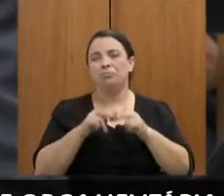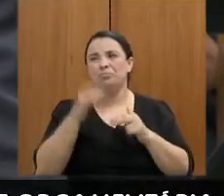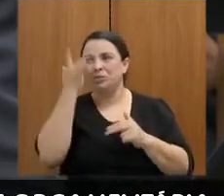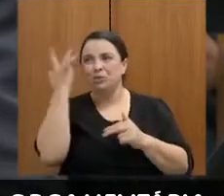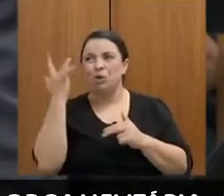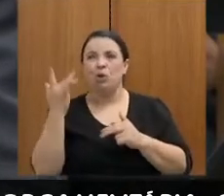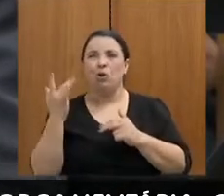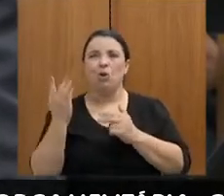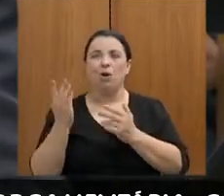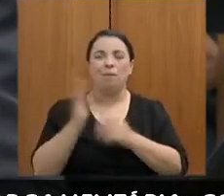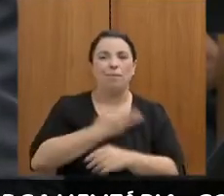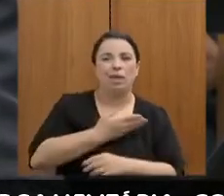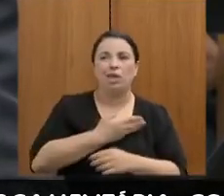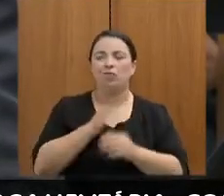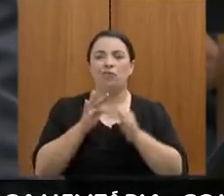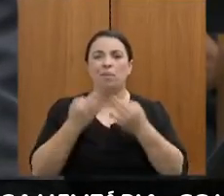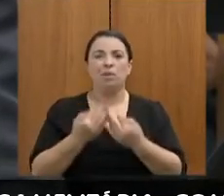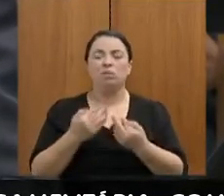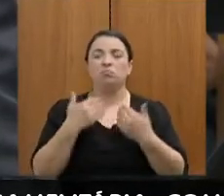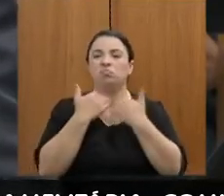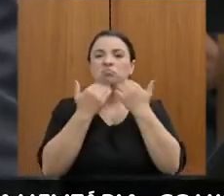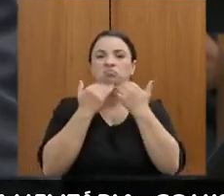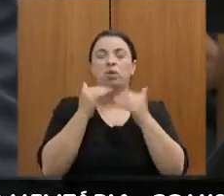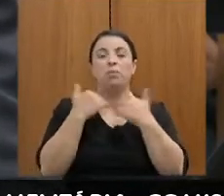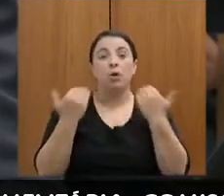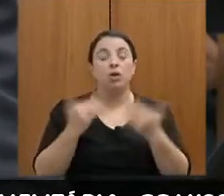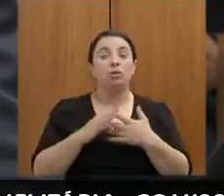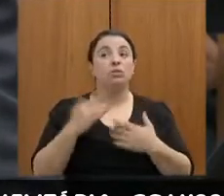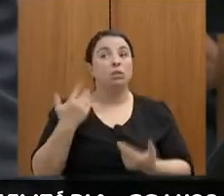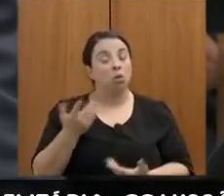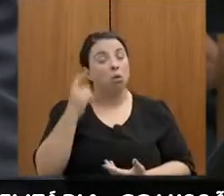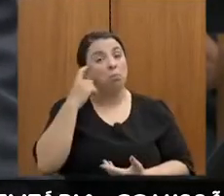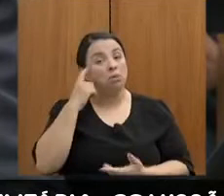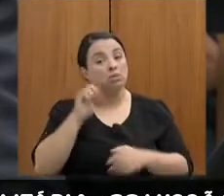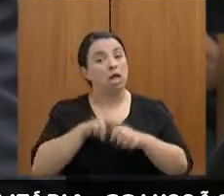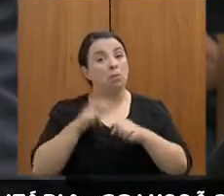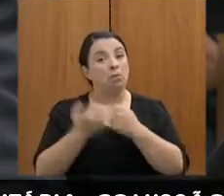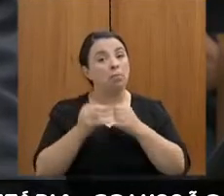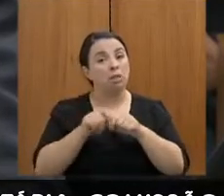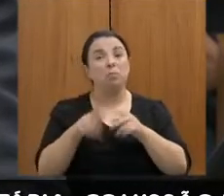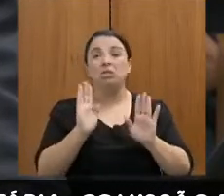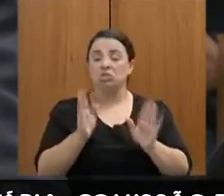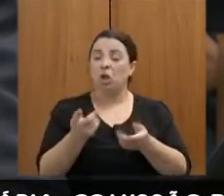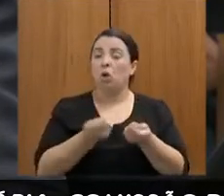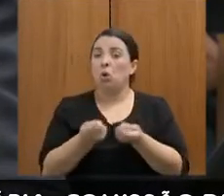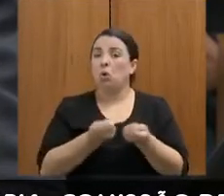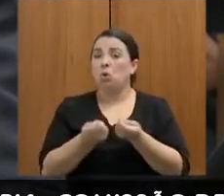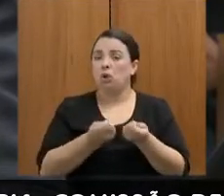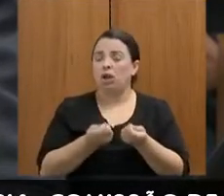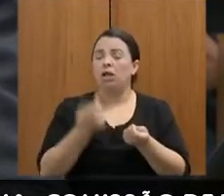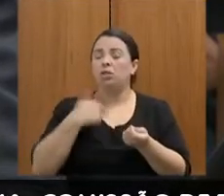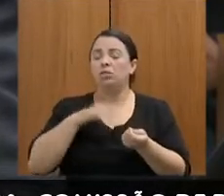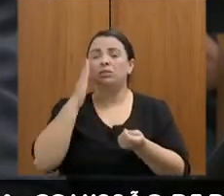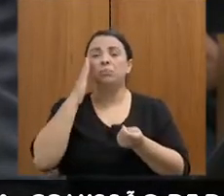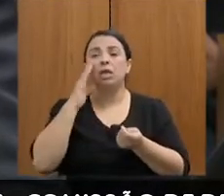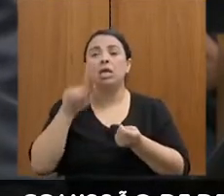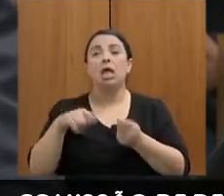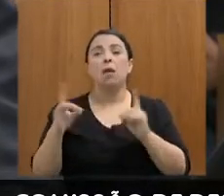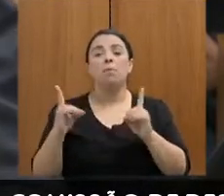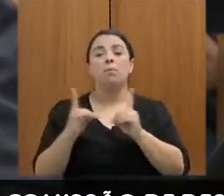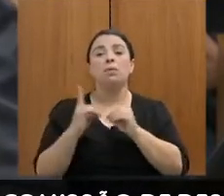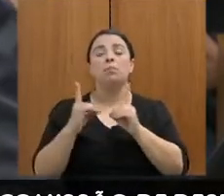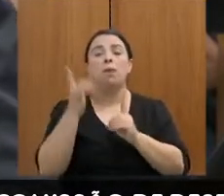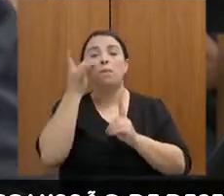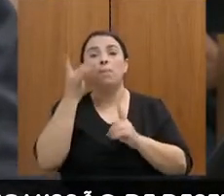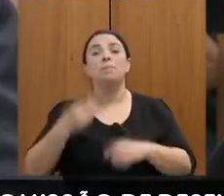menos não os números que eu vi, não deram nenhum espanto. Então, acho que a questão de pandemia já está sob controle, e a gente quer saber se esse atendimento presencial será retornado, porque